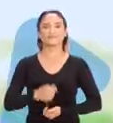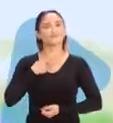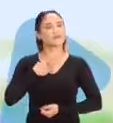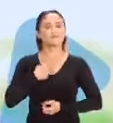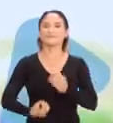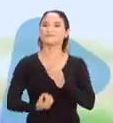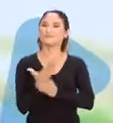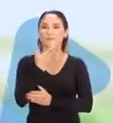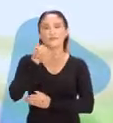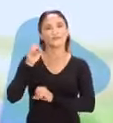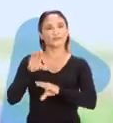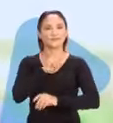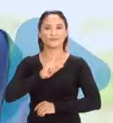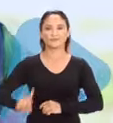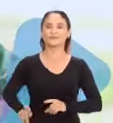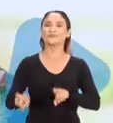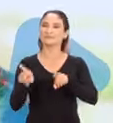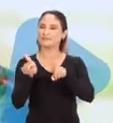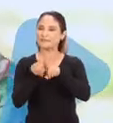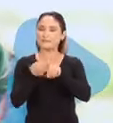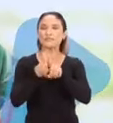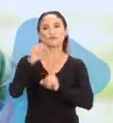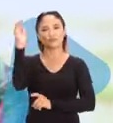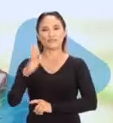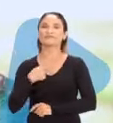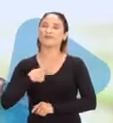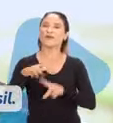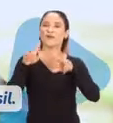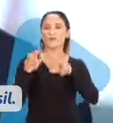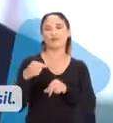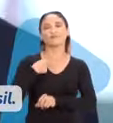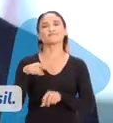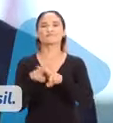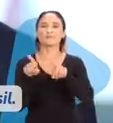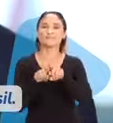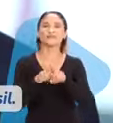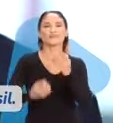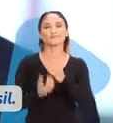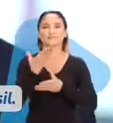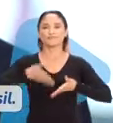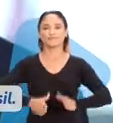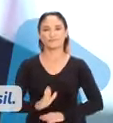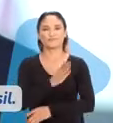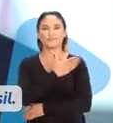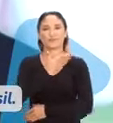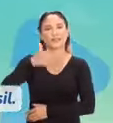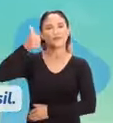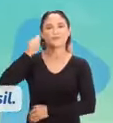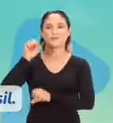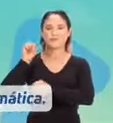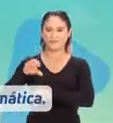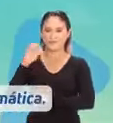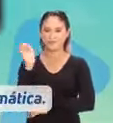Eu sou fruto da melhor educação pública do Brasil. Eu sou fruto da melhor educação pública do Brasil. Eu também sou fruto da melhor educação pública do